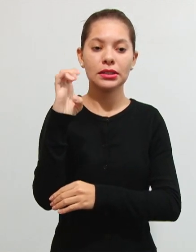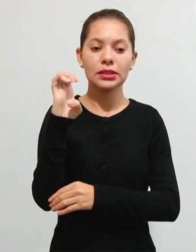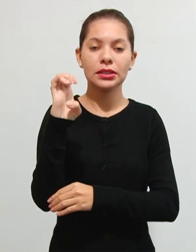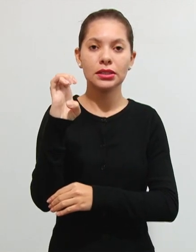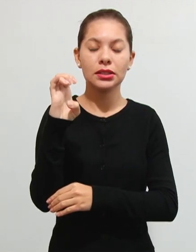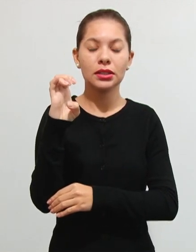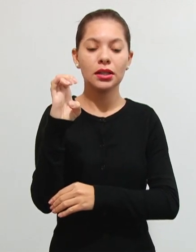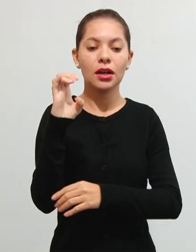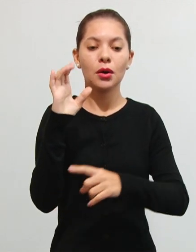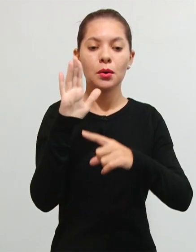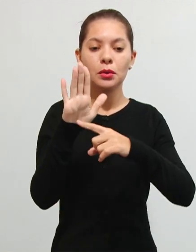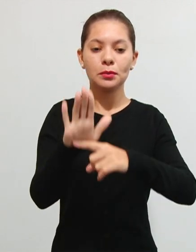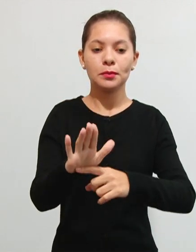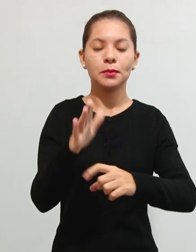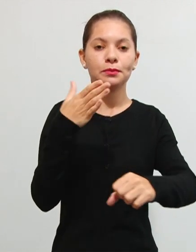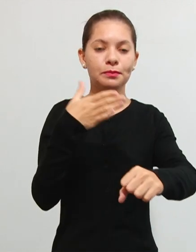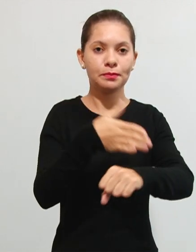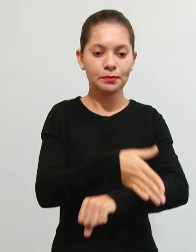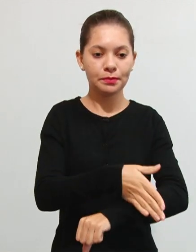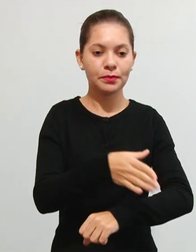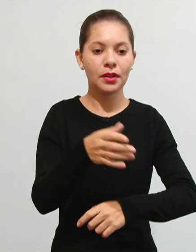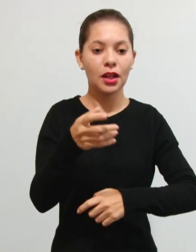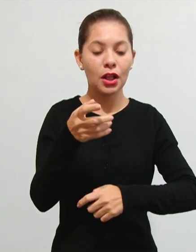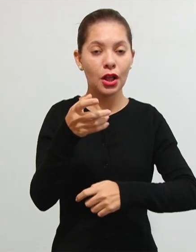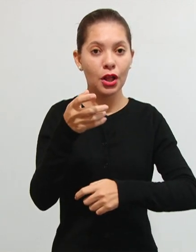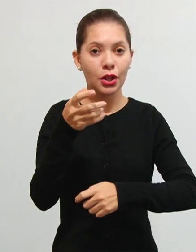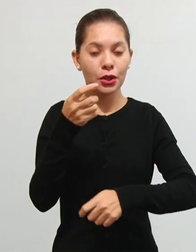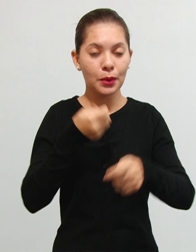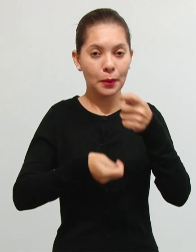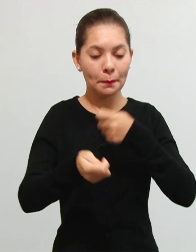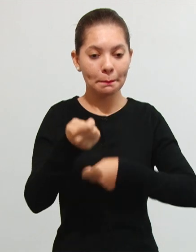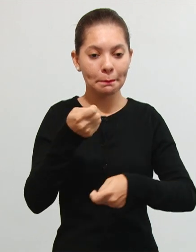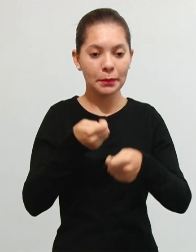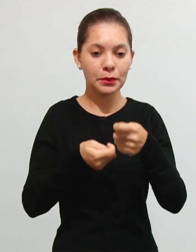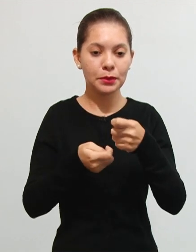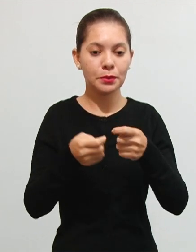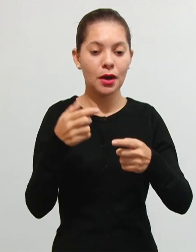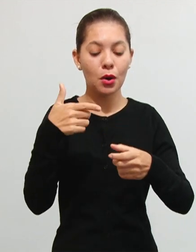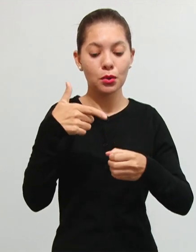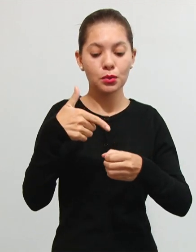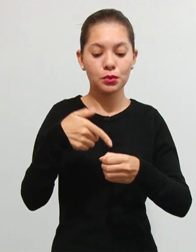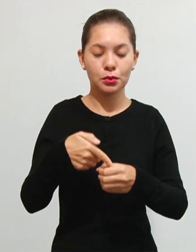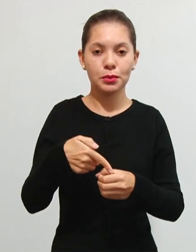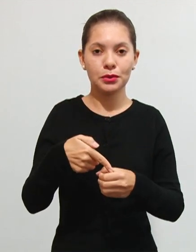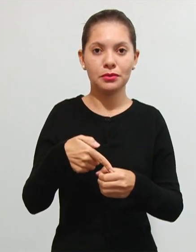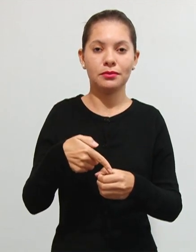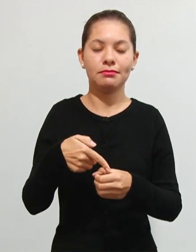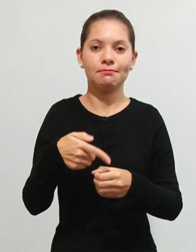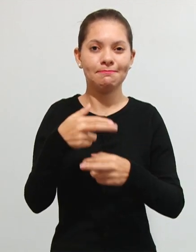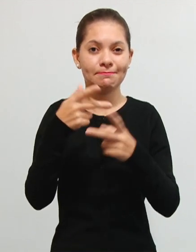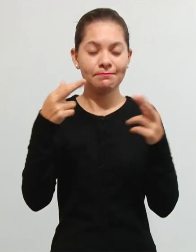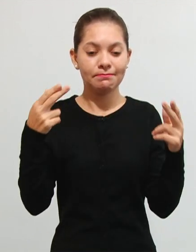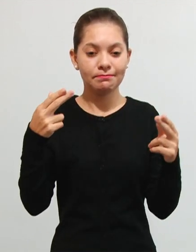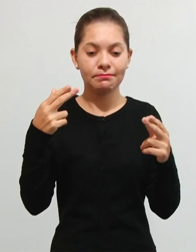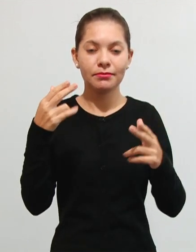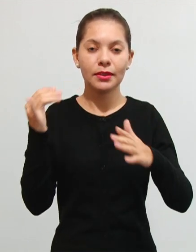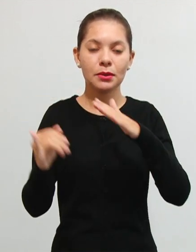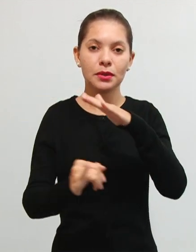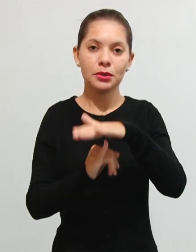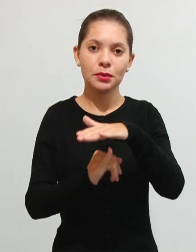contribuição de intervenção no domínio econômico em relação aos combustíveis tá cuja a instituição